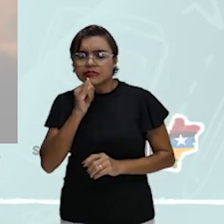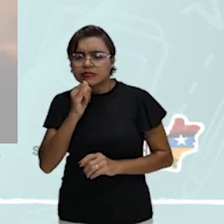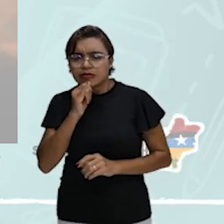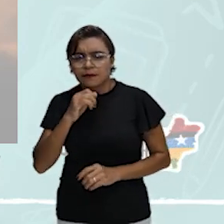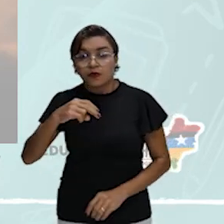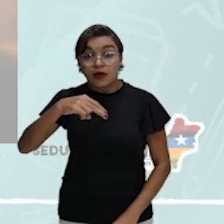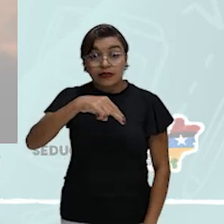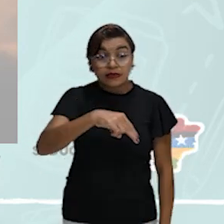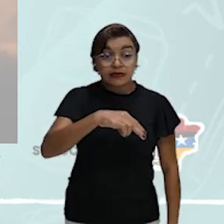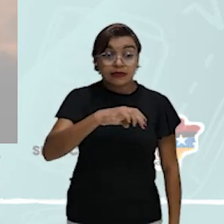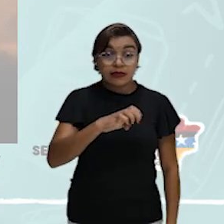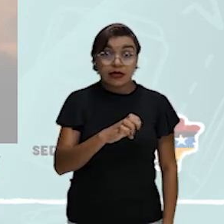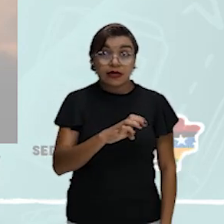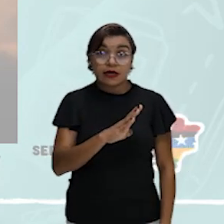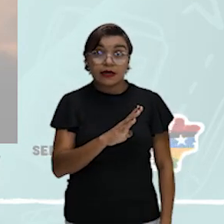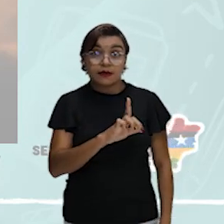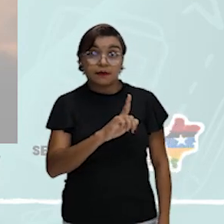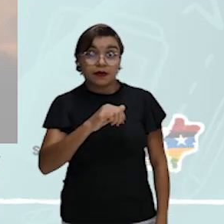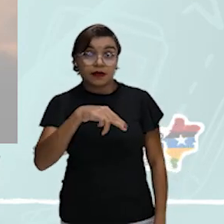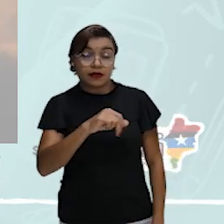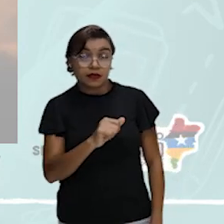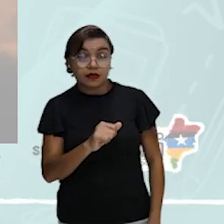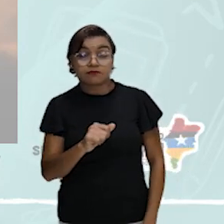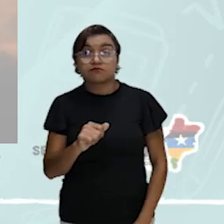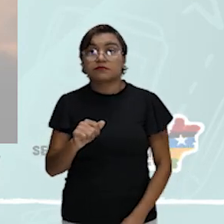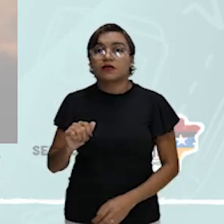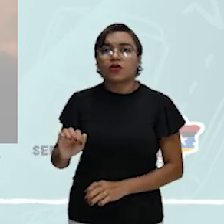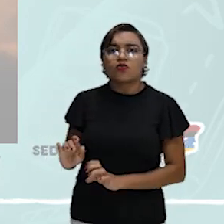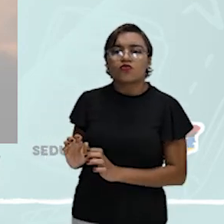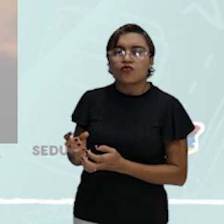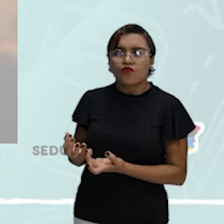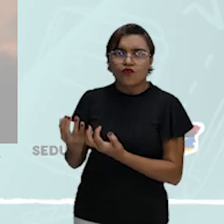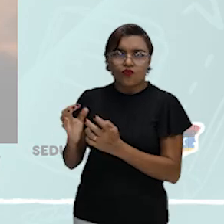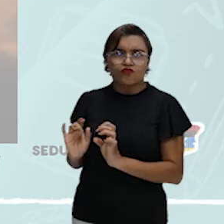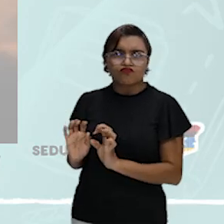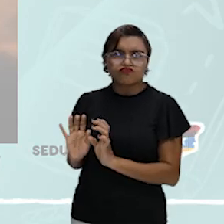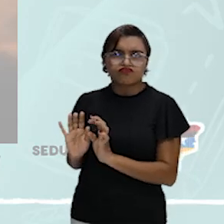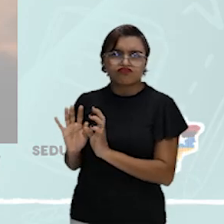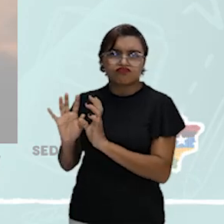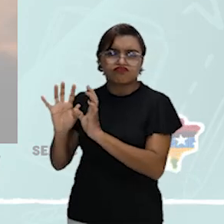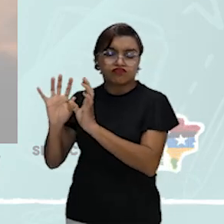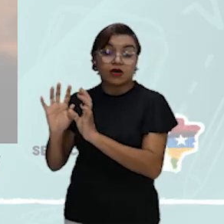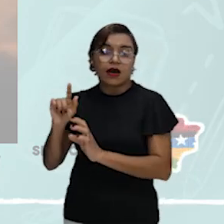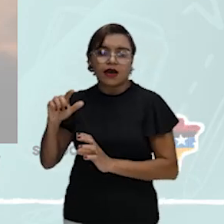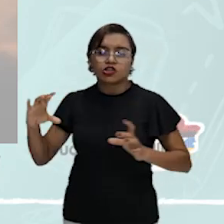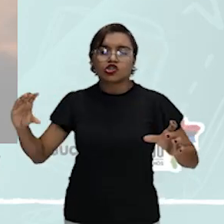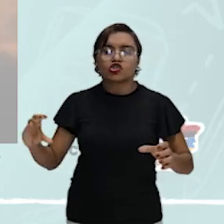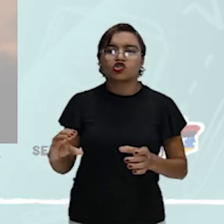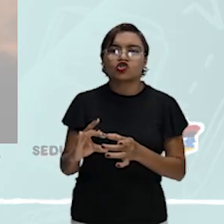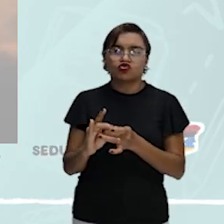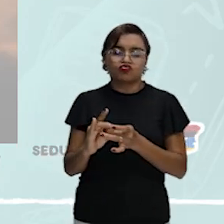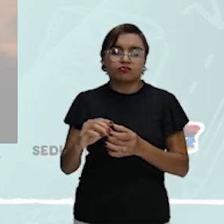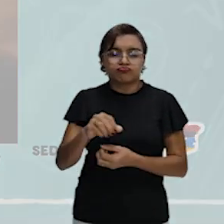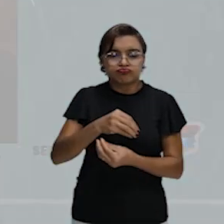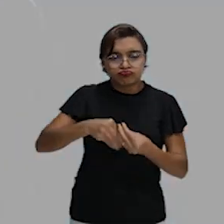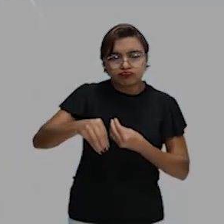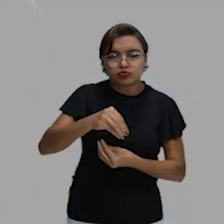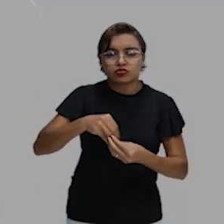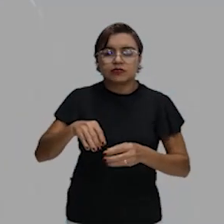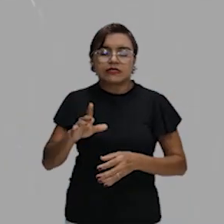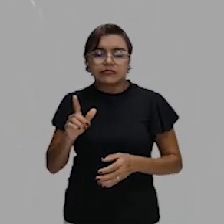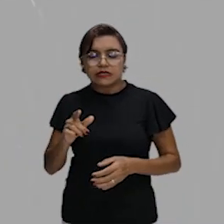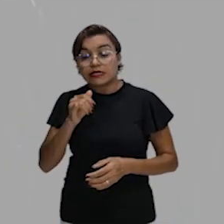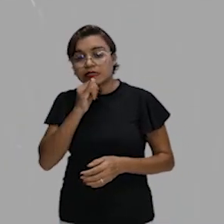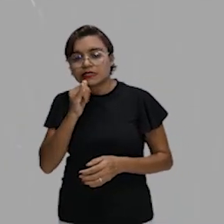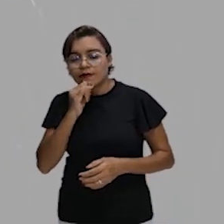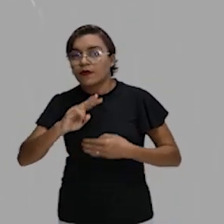tá certo? Ou seja, é essa camada de poluição que as grandes cidades vão apresentar. Seria aí uma consequência da inversão térmica, né?